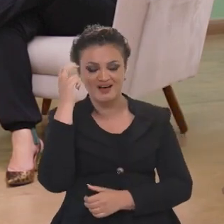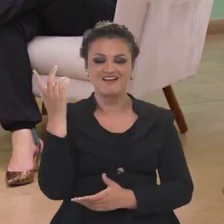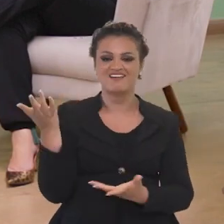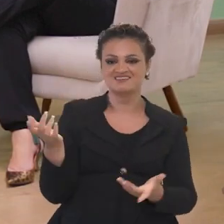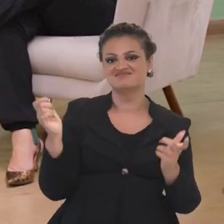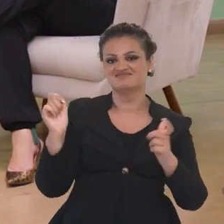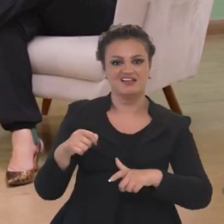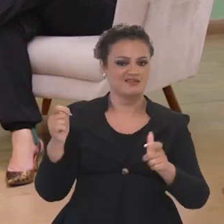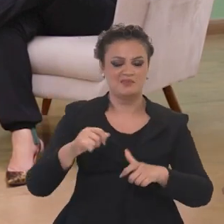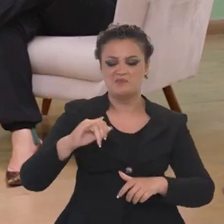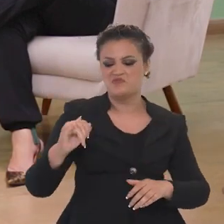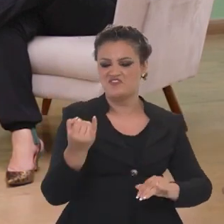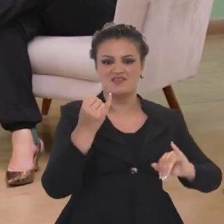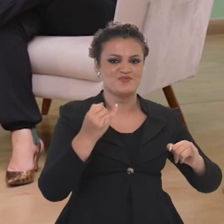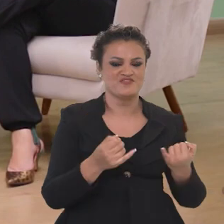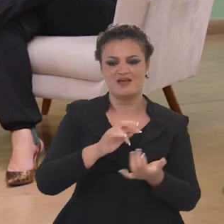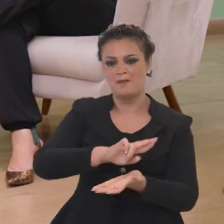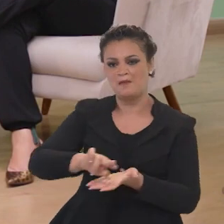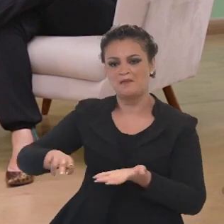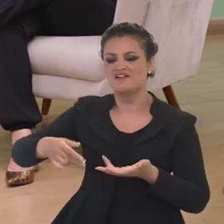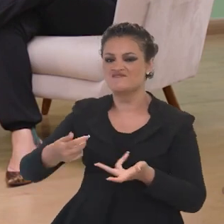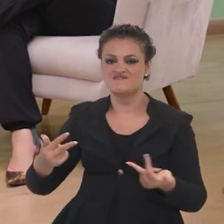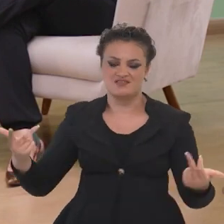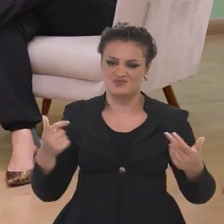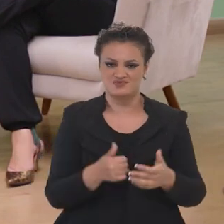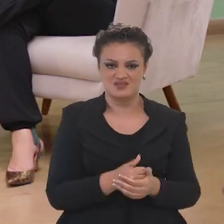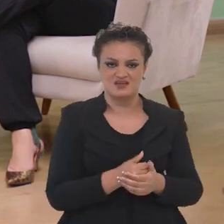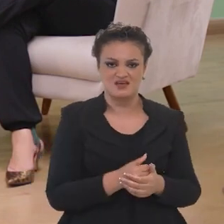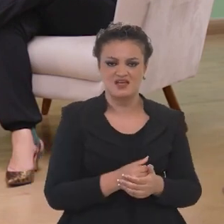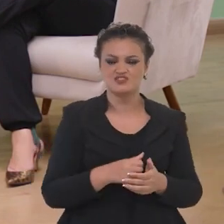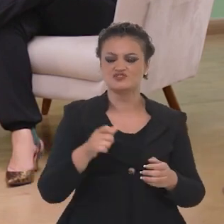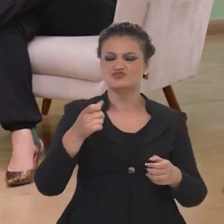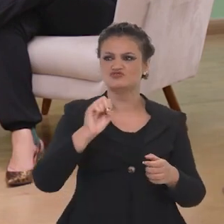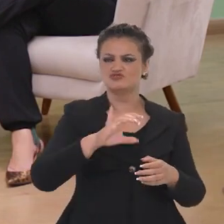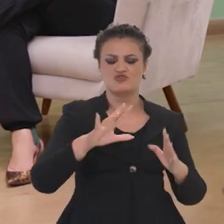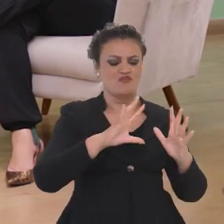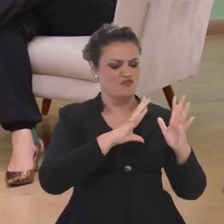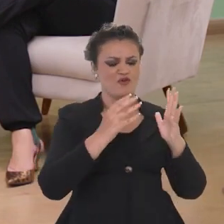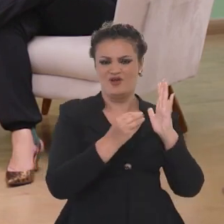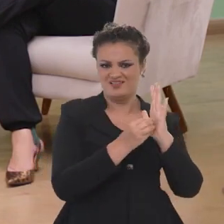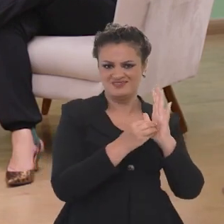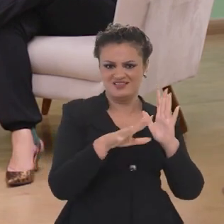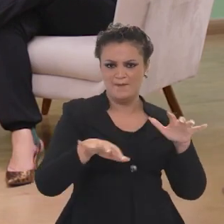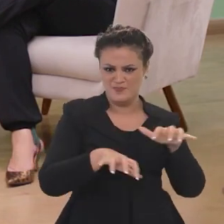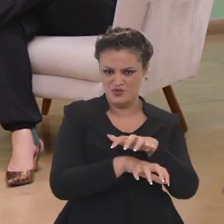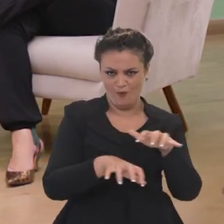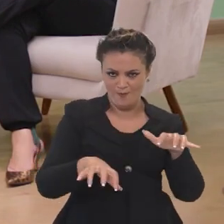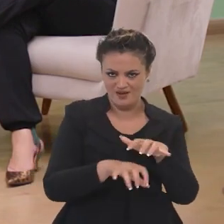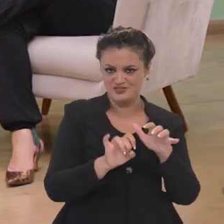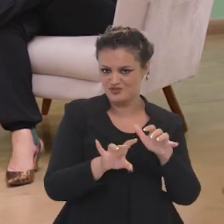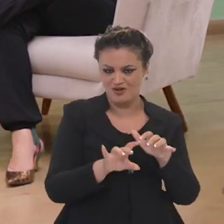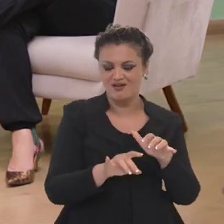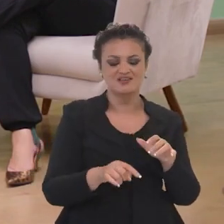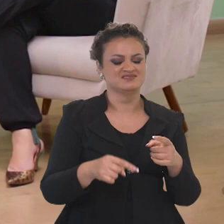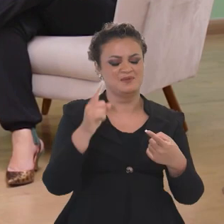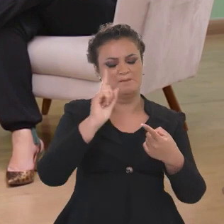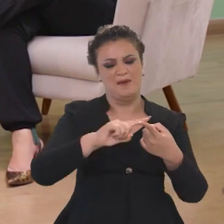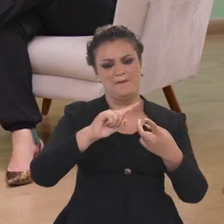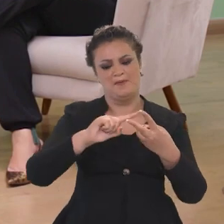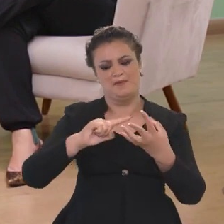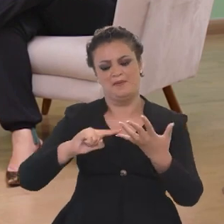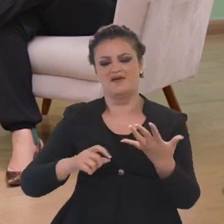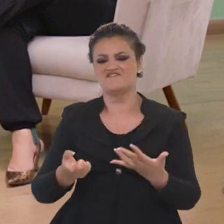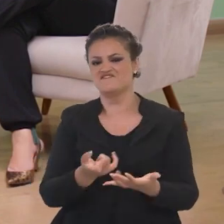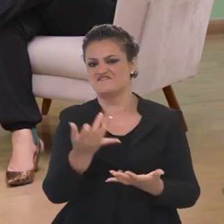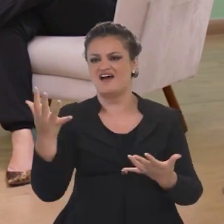a gente tem enormes possibilidades, enorme diversidade no Brasil. Você não tem só a Floresta Amazônica, você tem o Cerrado, você tem o Bonito, você tem o Pantanal,